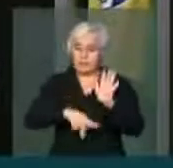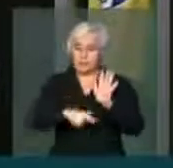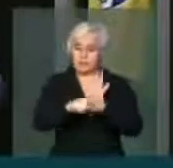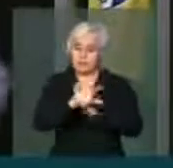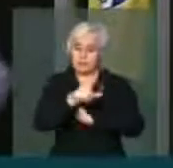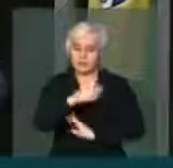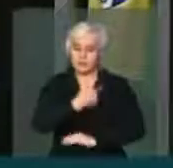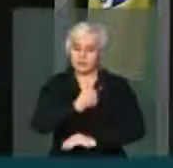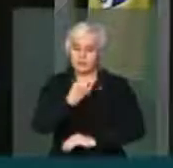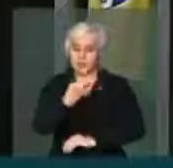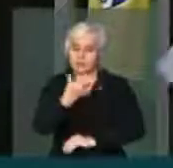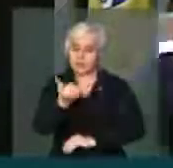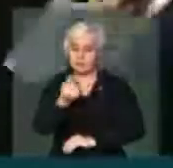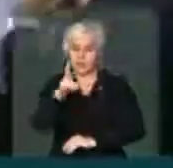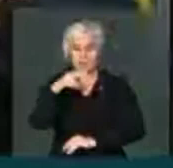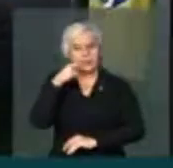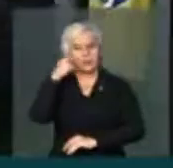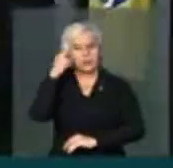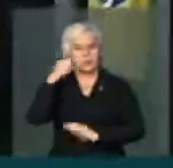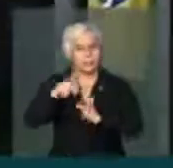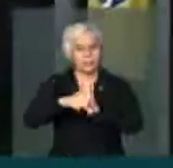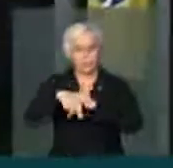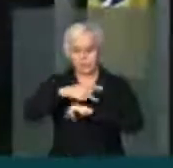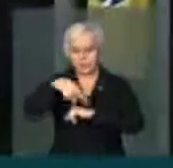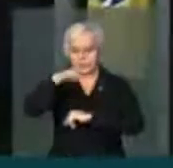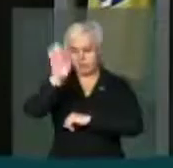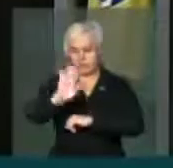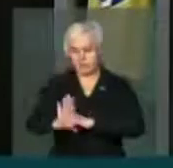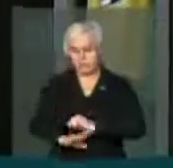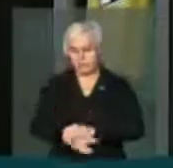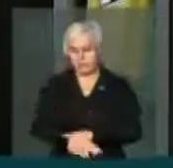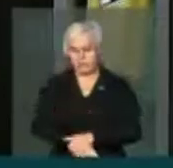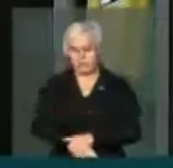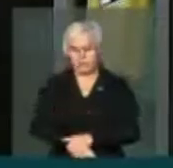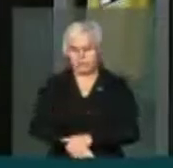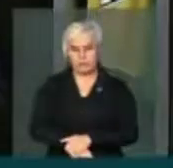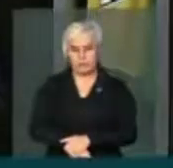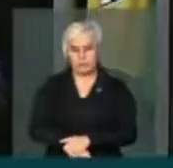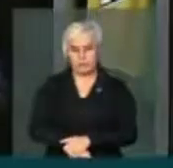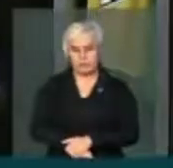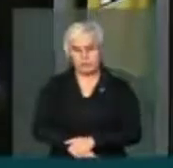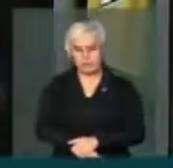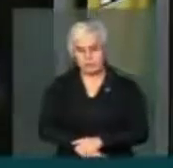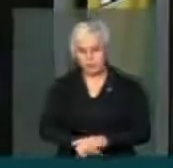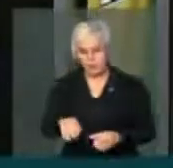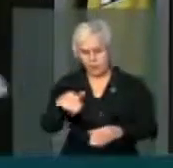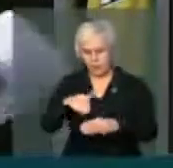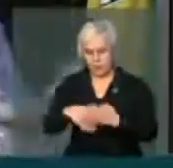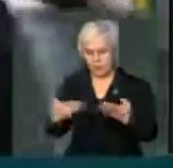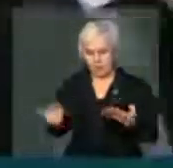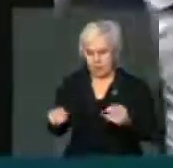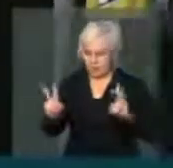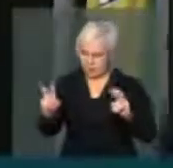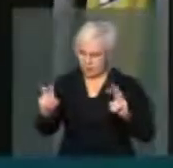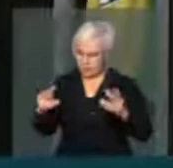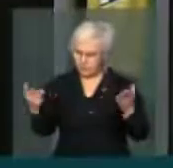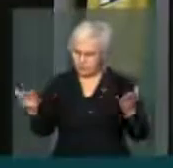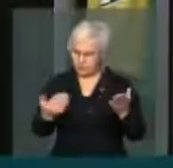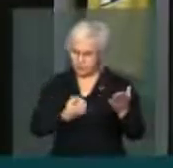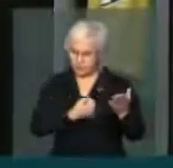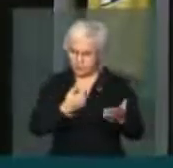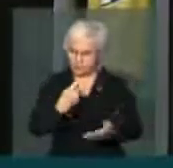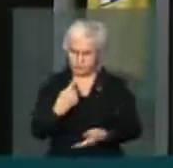de fato, uma vergonha o que nós estamos vivendo nesse Congresso Nacional. Votar essa matéria que está em pauta,